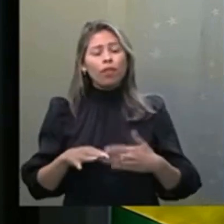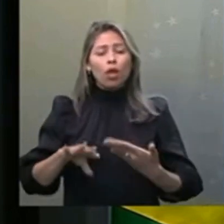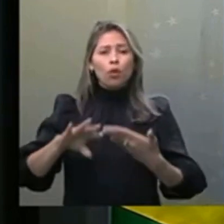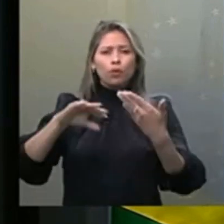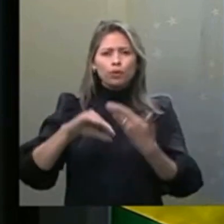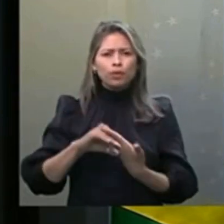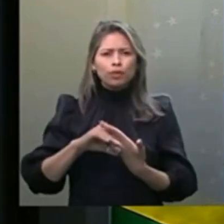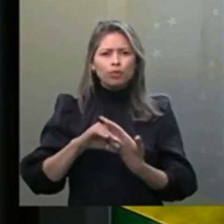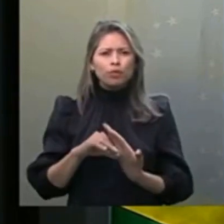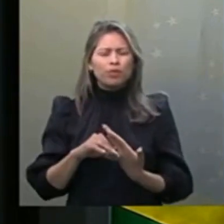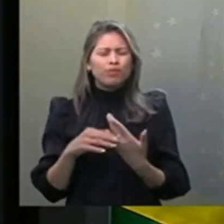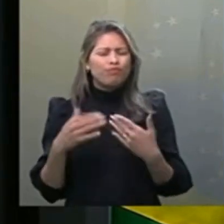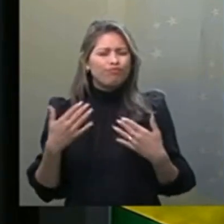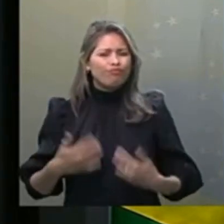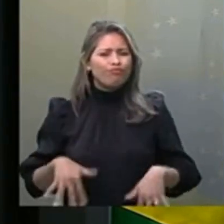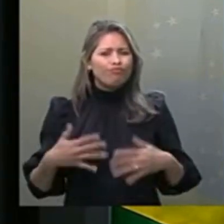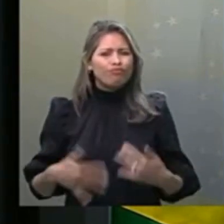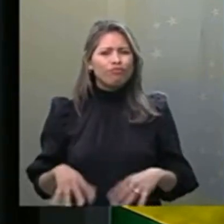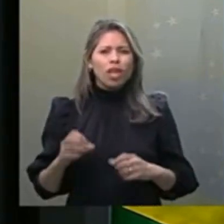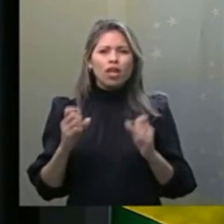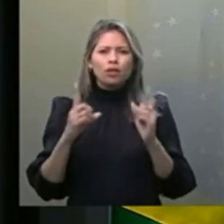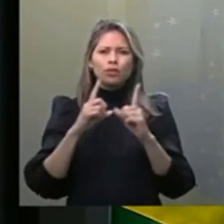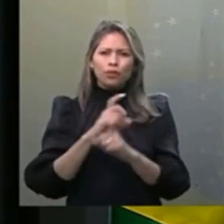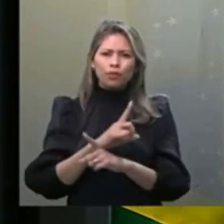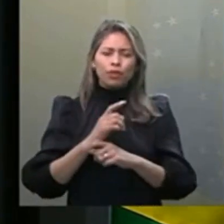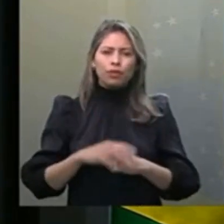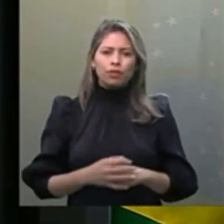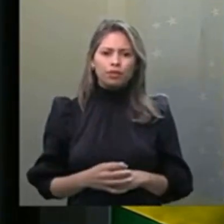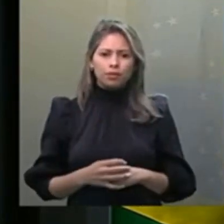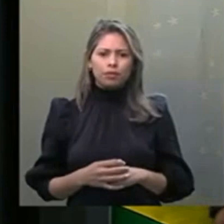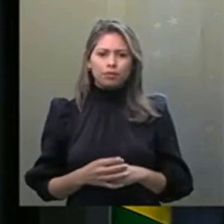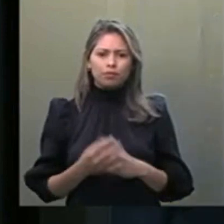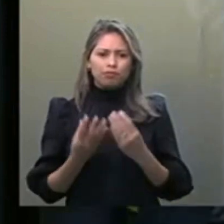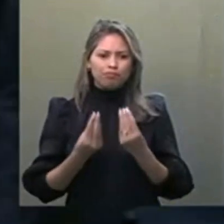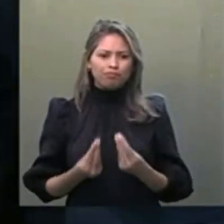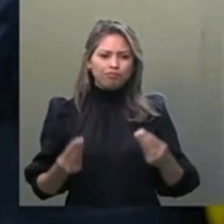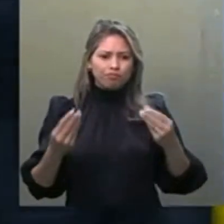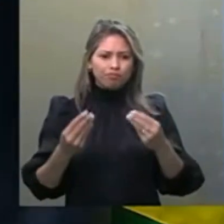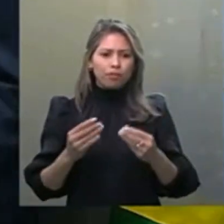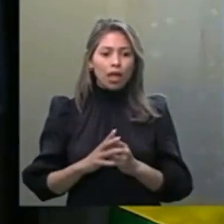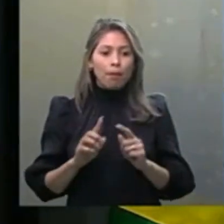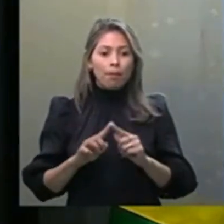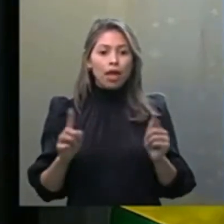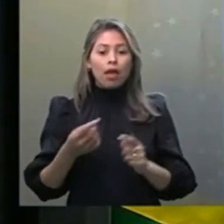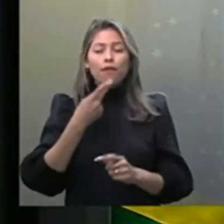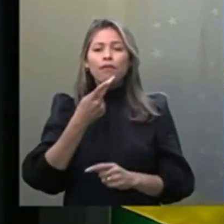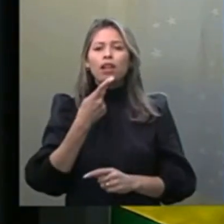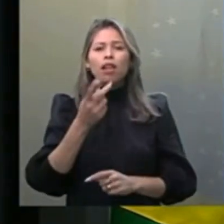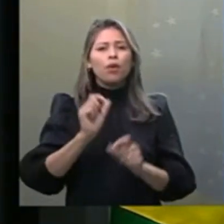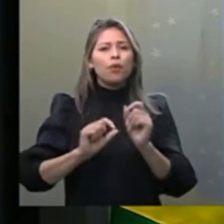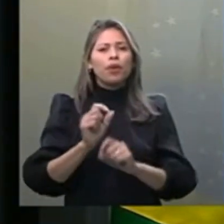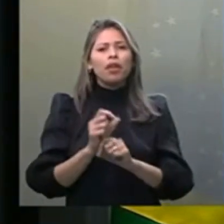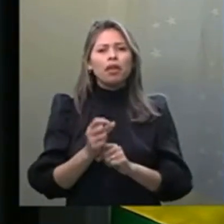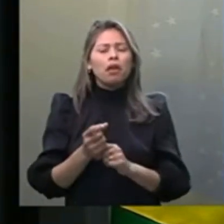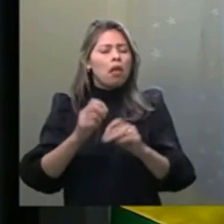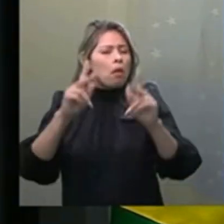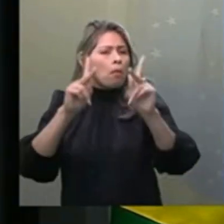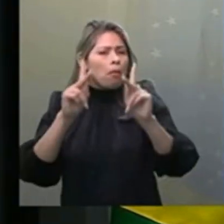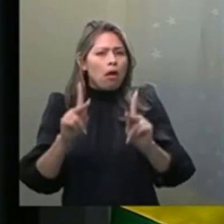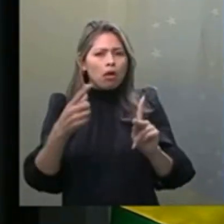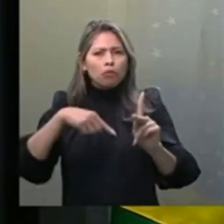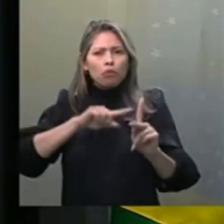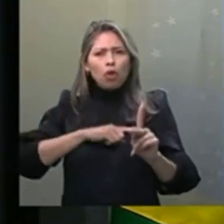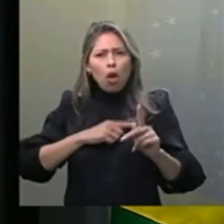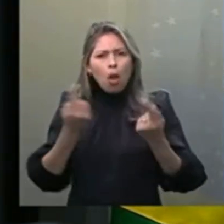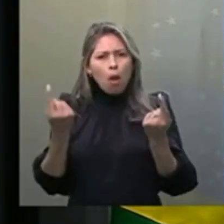e eu digo aqui de forma muito serena que a guerra que a gente vive não